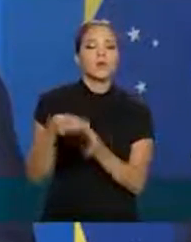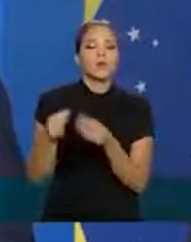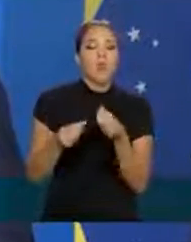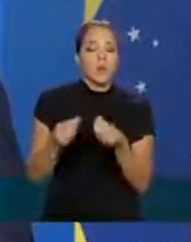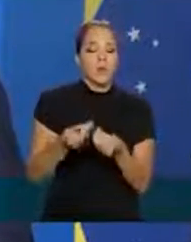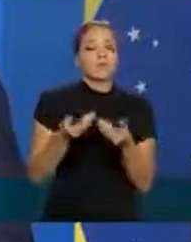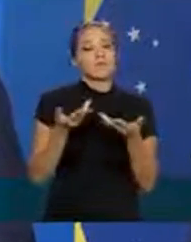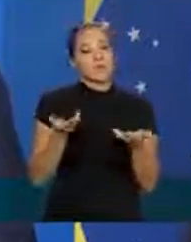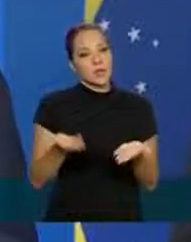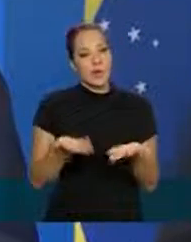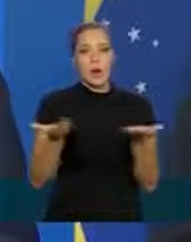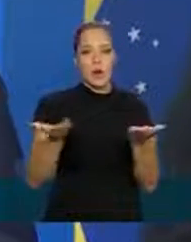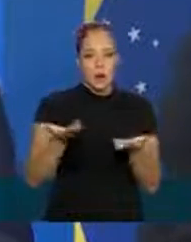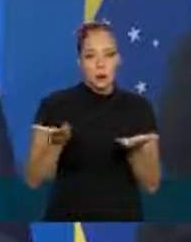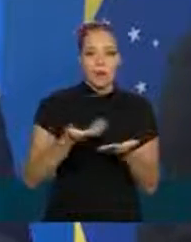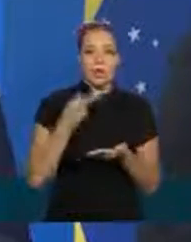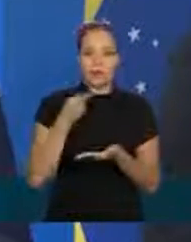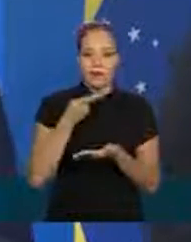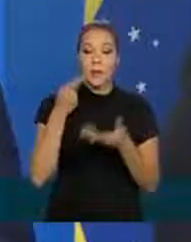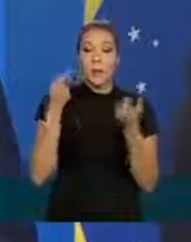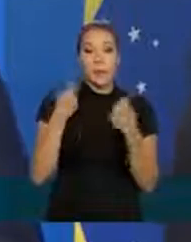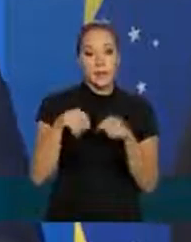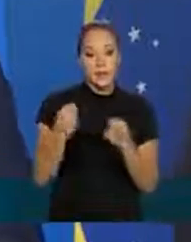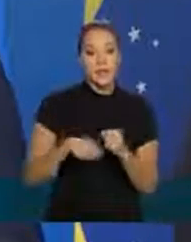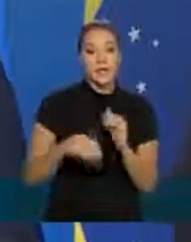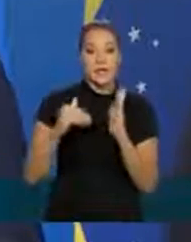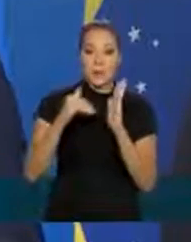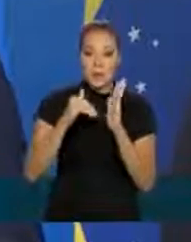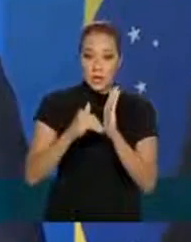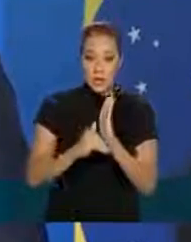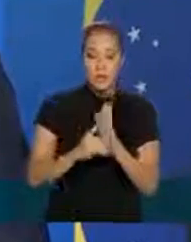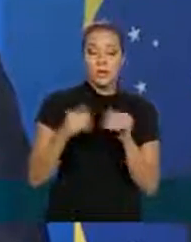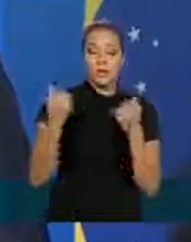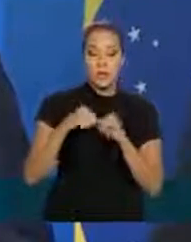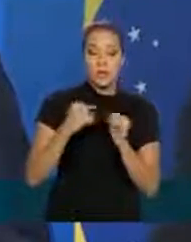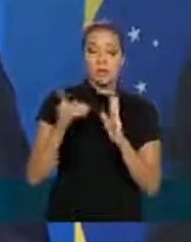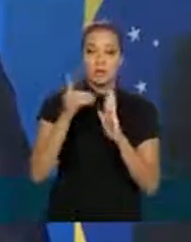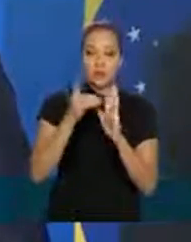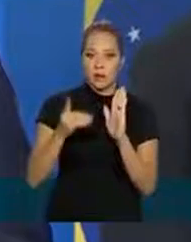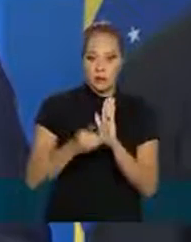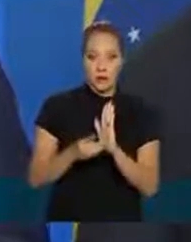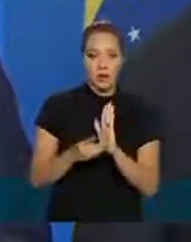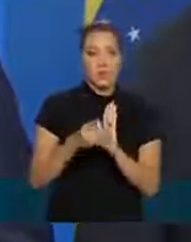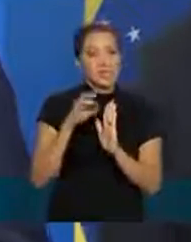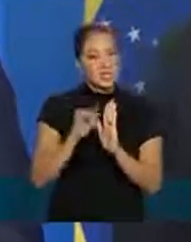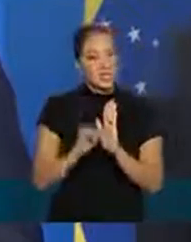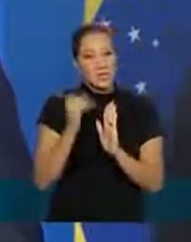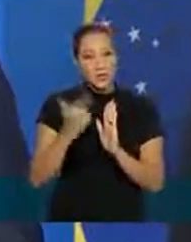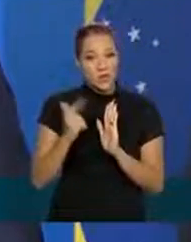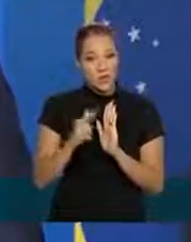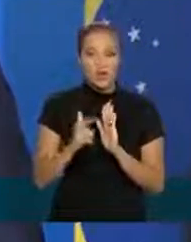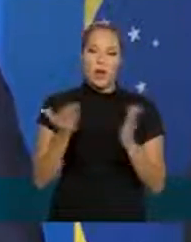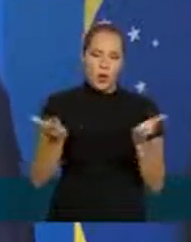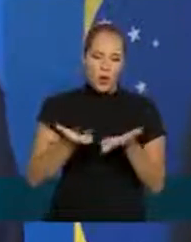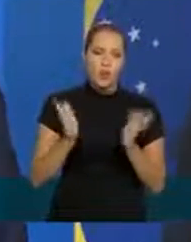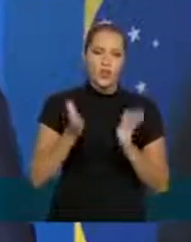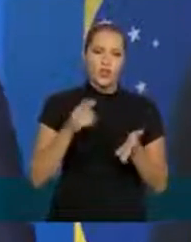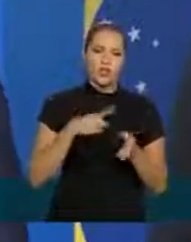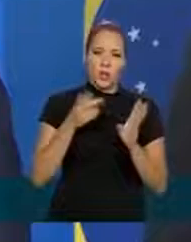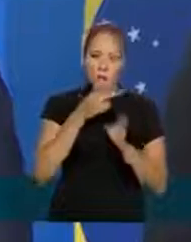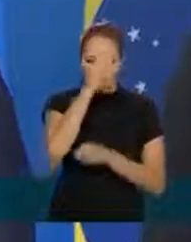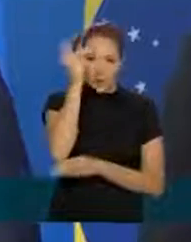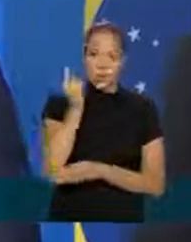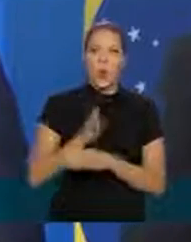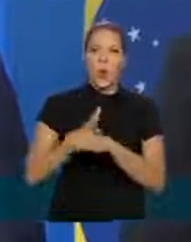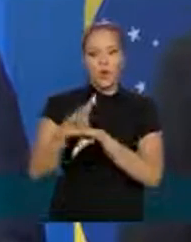que nós estamos falando hoje que precisa do Senado e do decreto porque se não certamente hoje teríamos pessoas lá